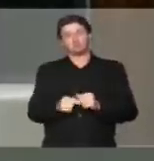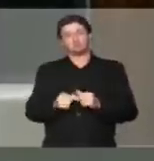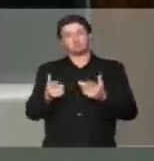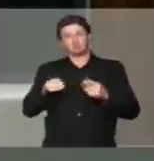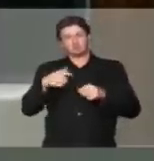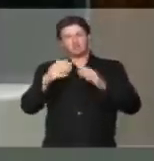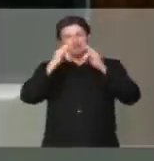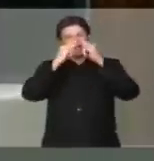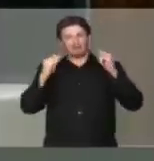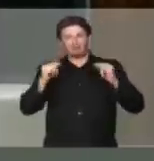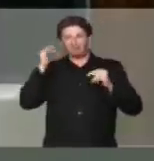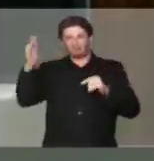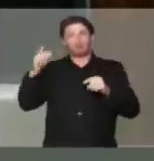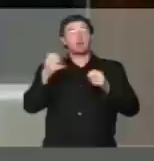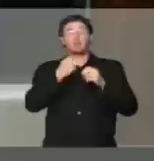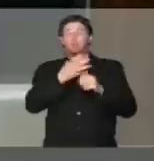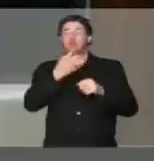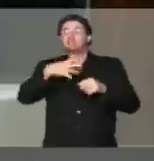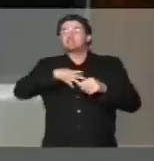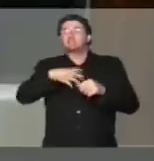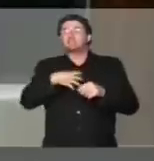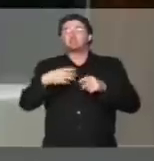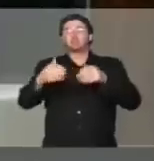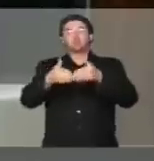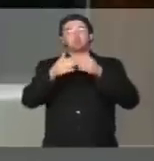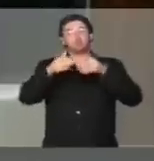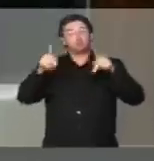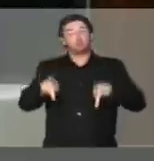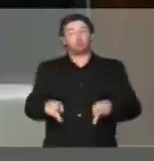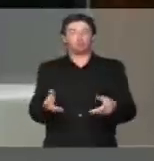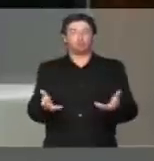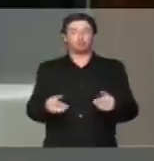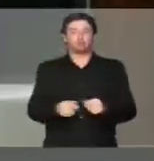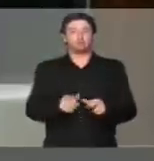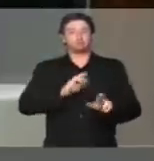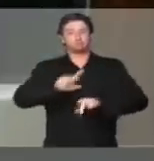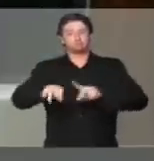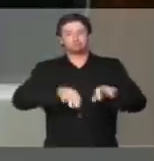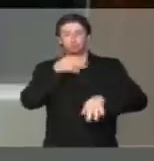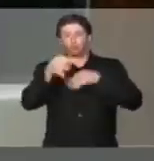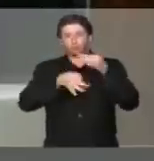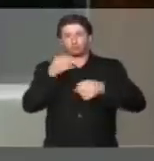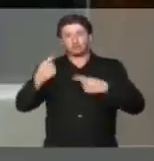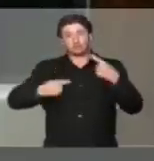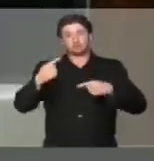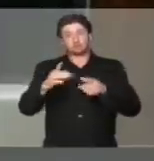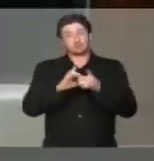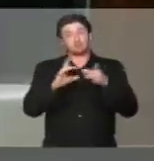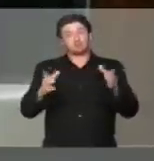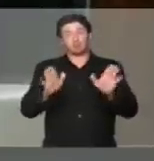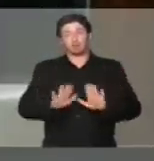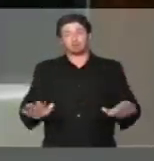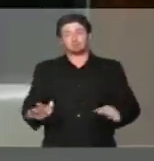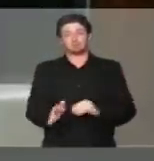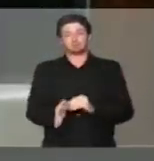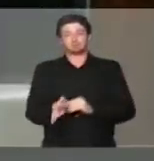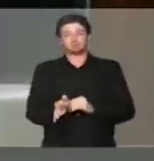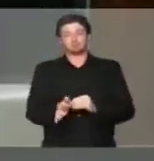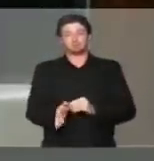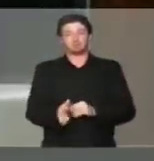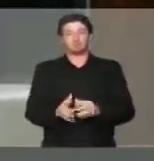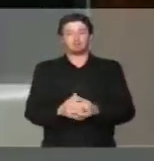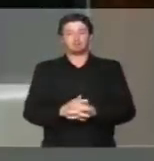aqui, que acambe para a gente sentir um pouco o clamor das ruas, das diferentes correntes da disputa democrática na sociedade.